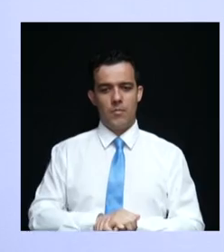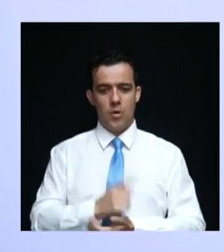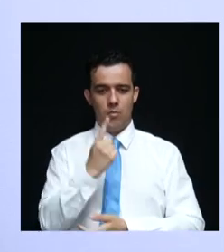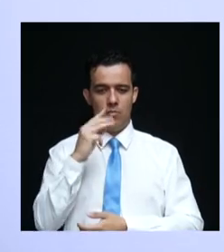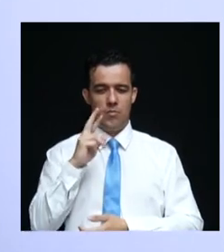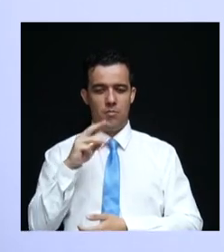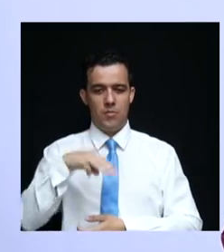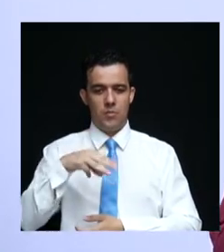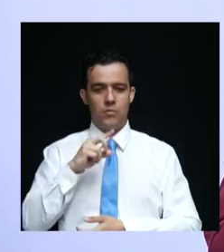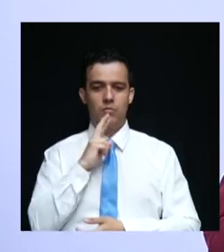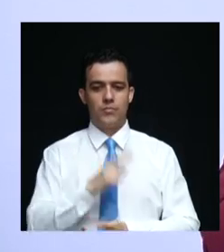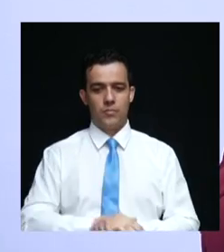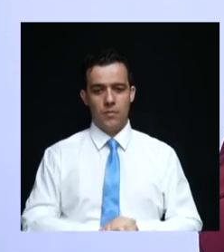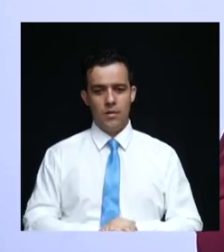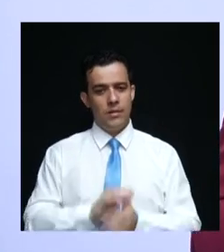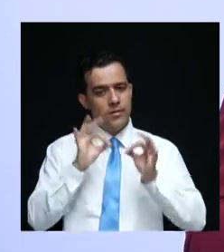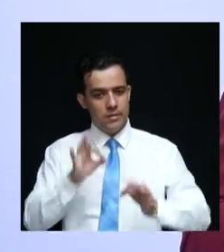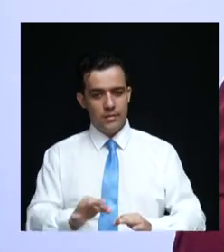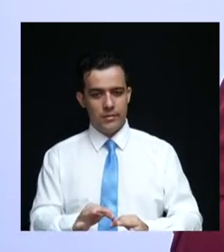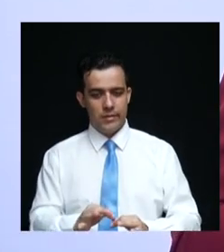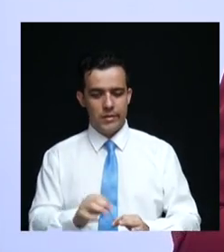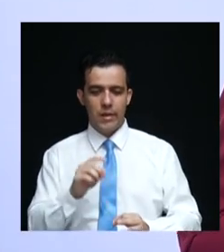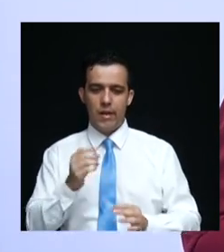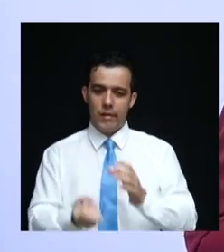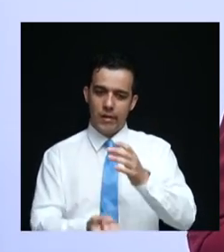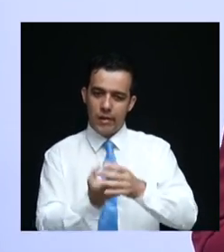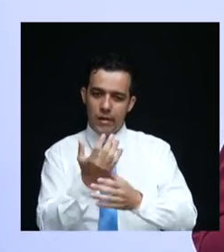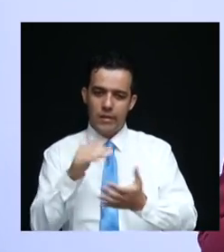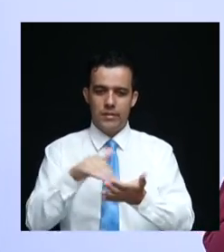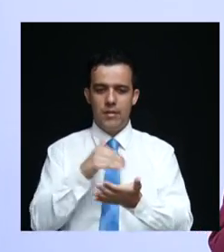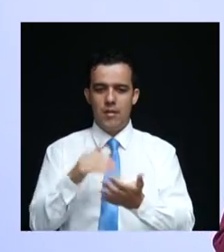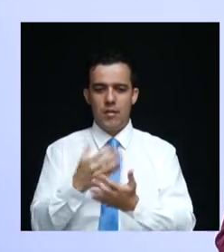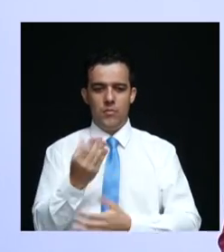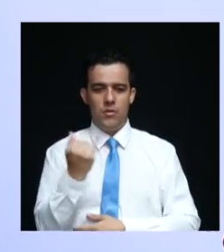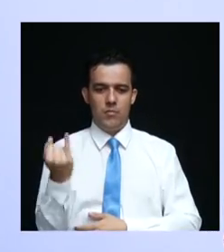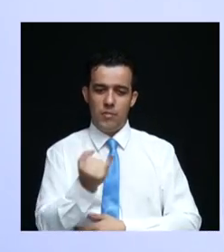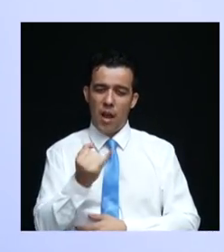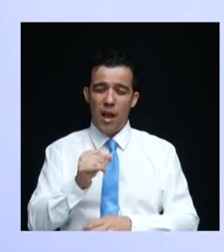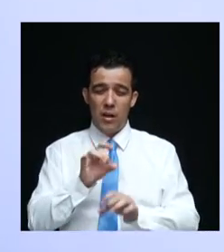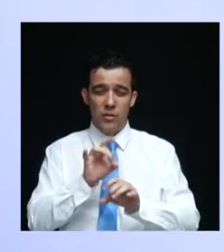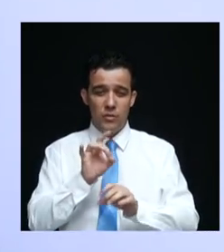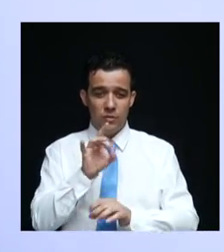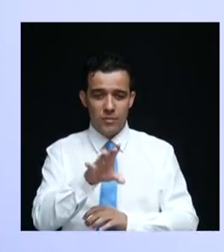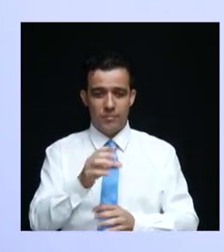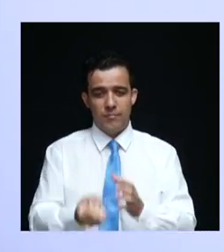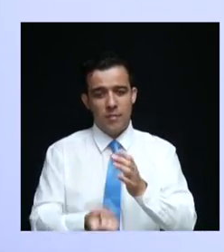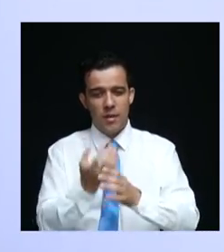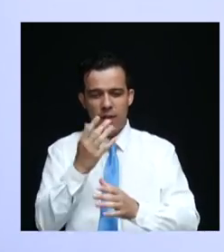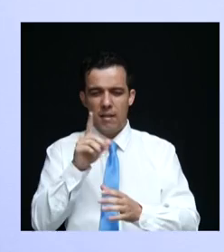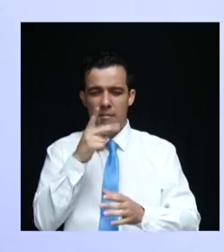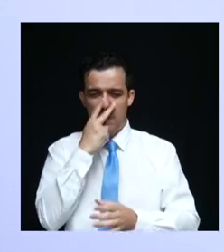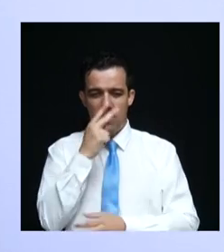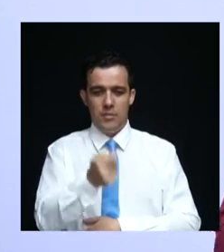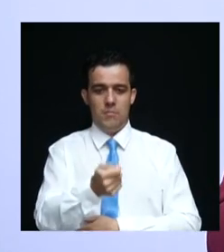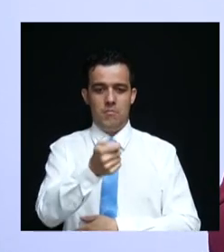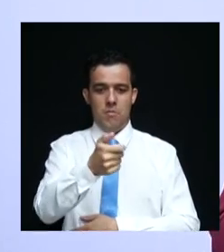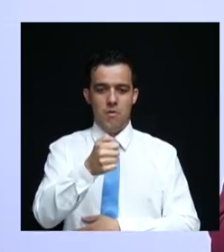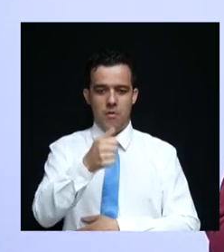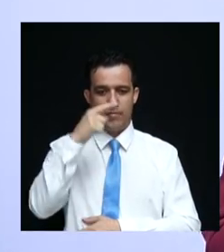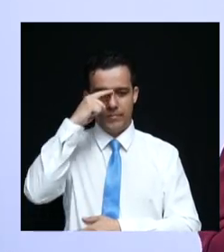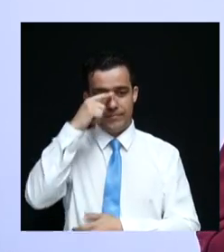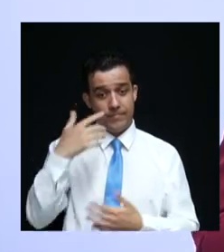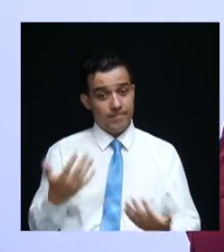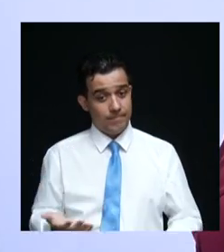Olha, com toda certeza, criar a Secretaria é muito importante, mas só criar a Secretaria me parece muito pouco. Viu, Caiado?